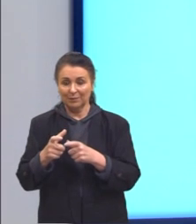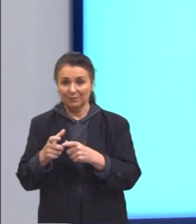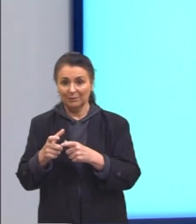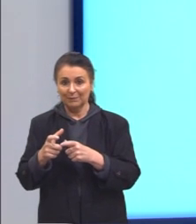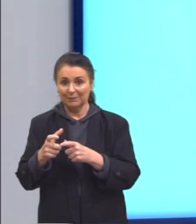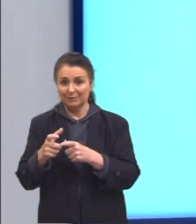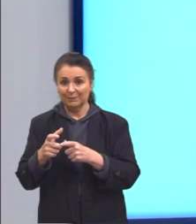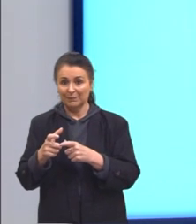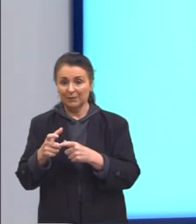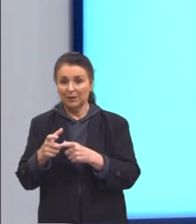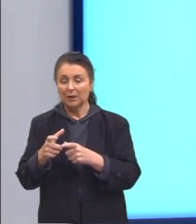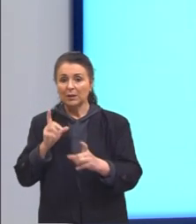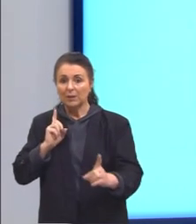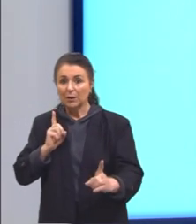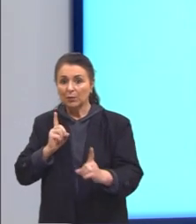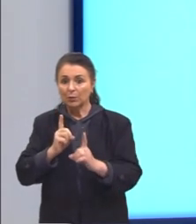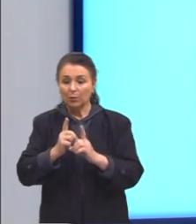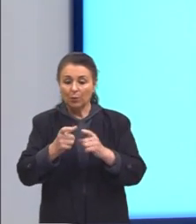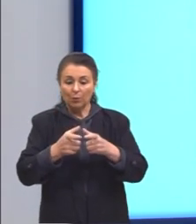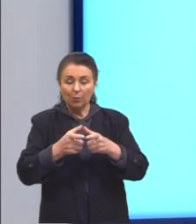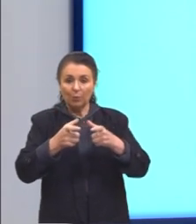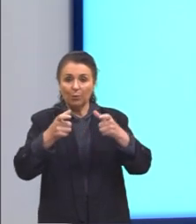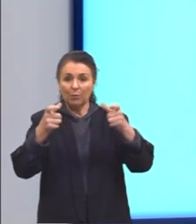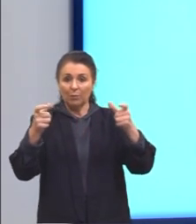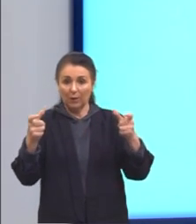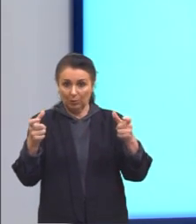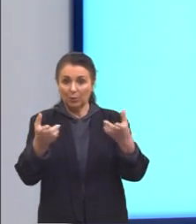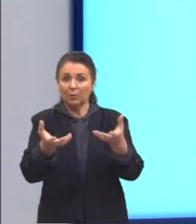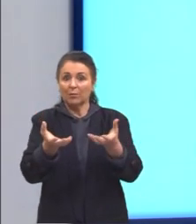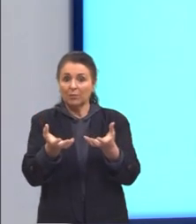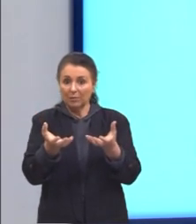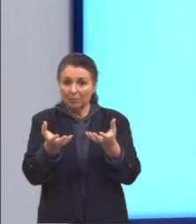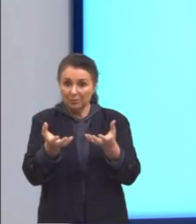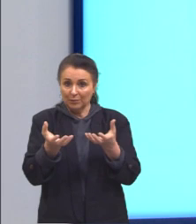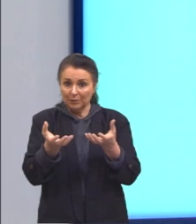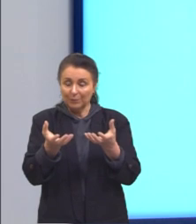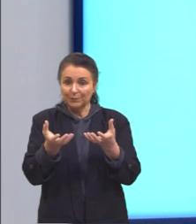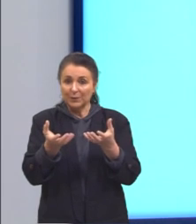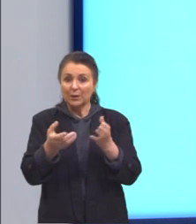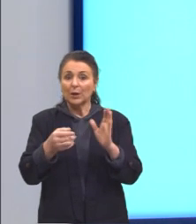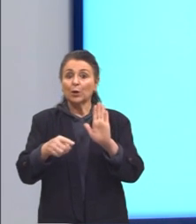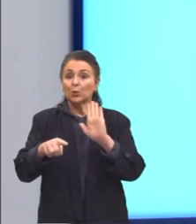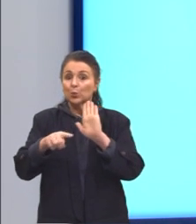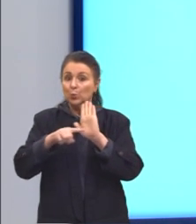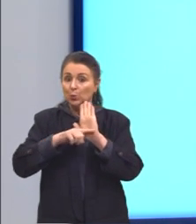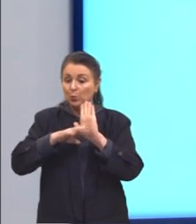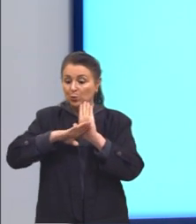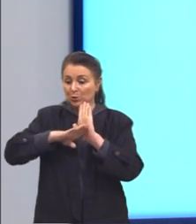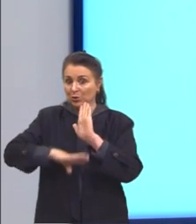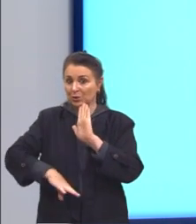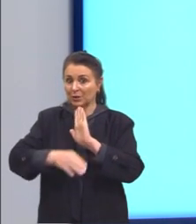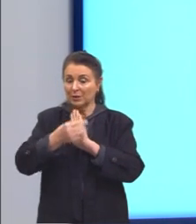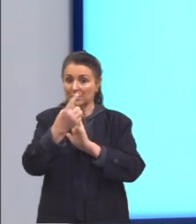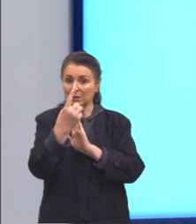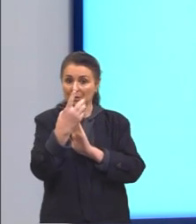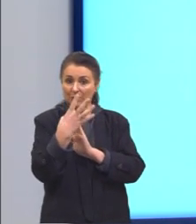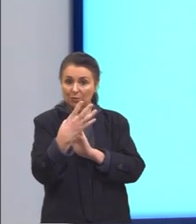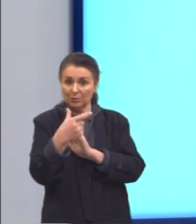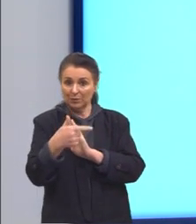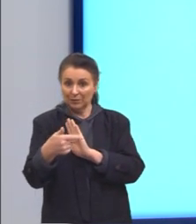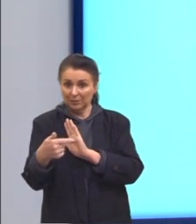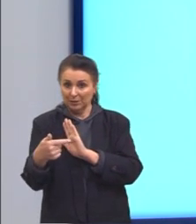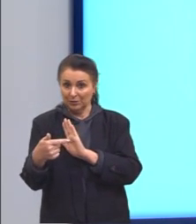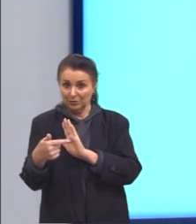Para chegar, então, neste aumento, que é o que nós buscamos, nós vamos subtrair 147 de